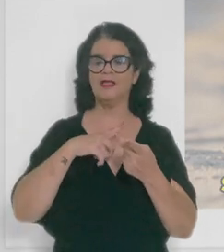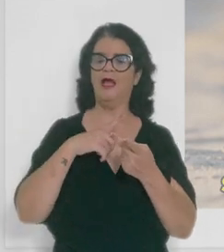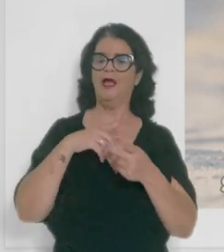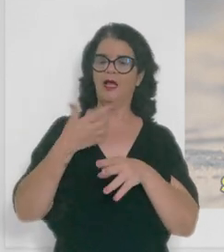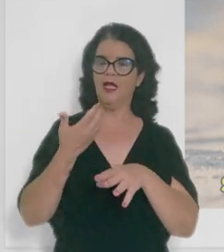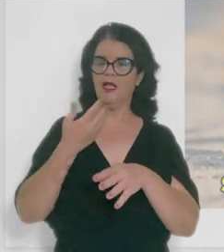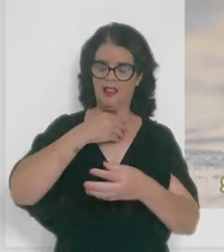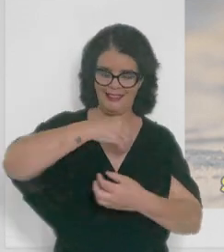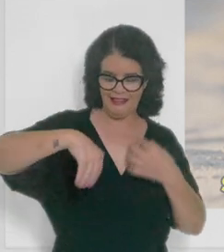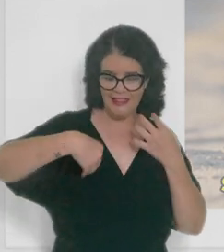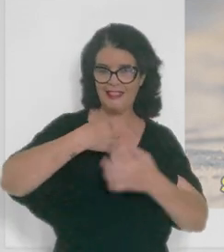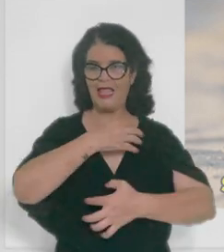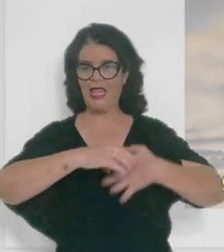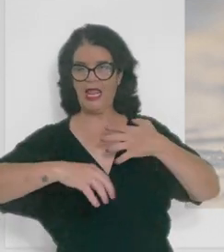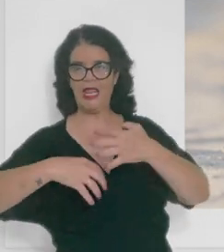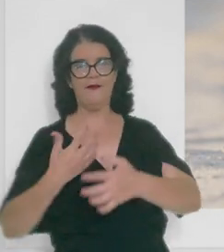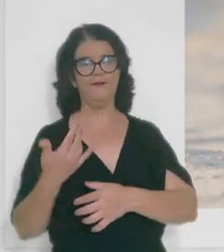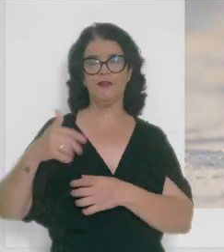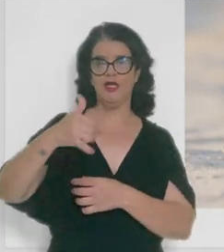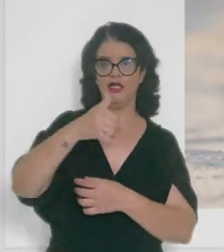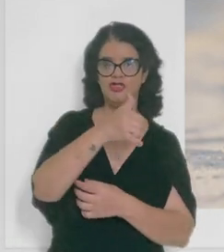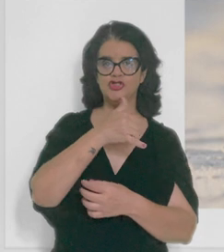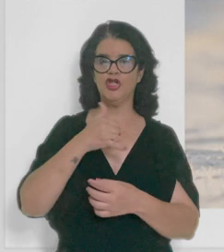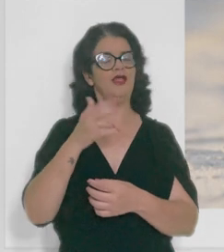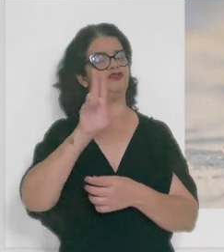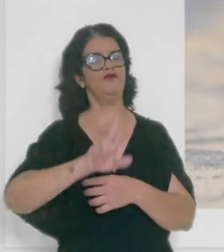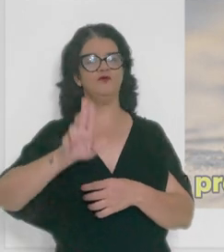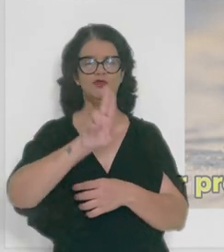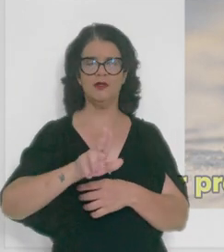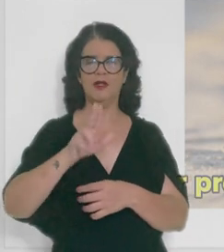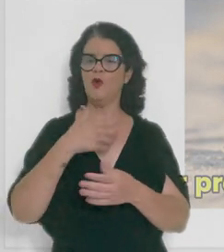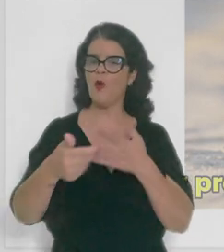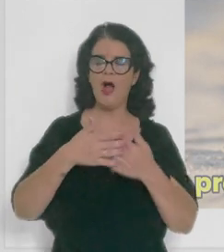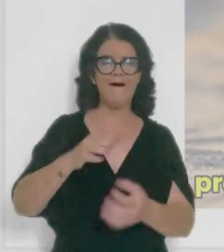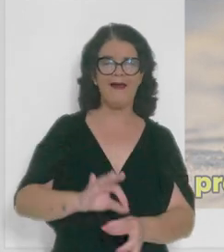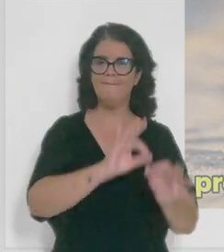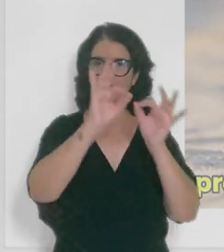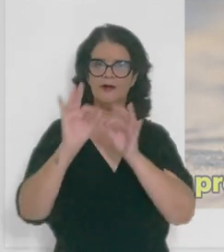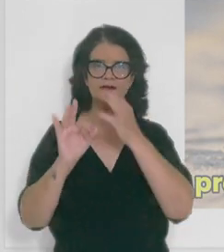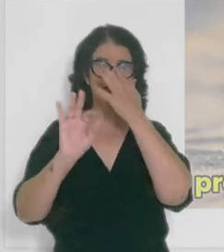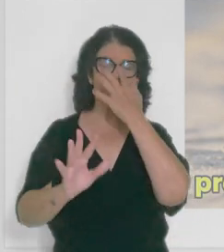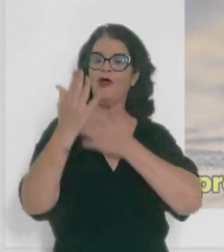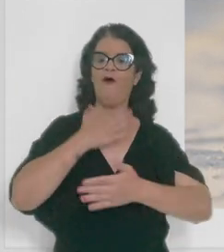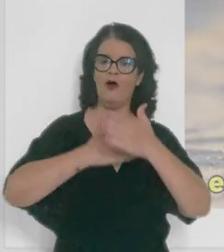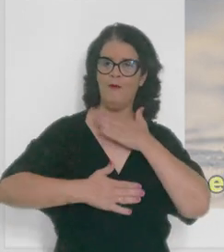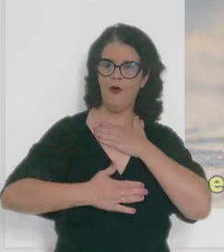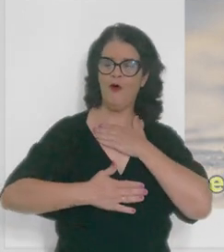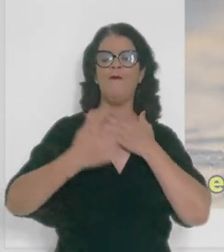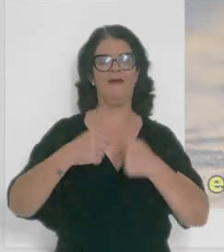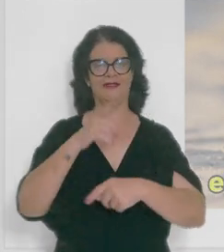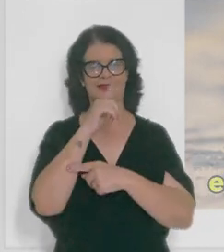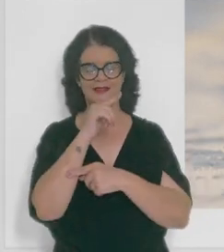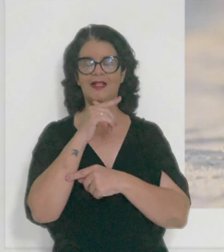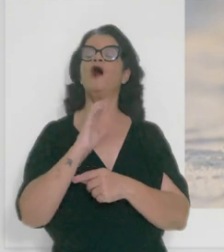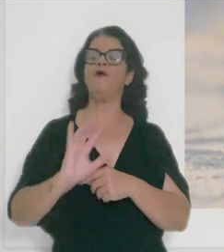transporte de energia, se o músculo funciona, qualquer processo, pessoal, que ocorra no meu corpo, ele precisa da